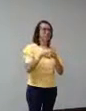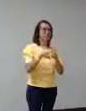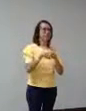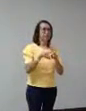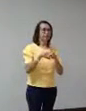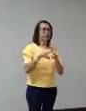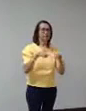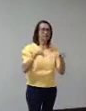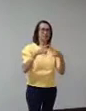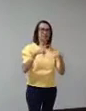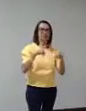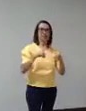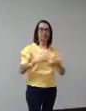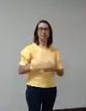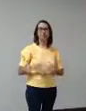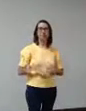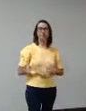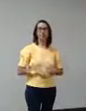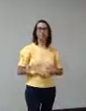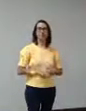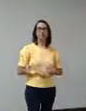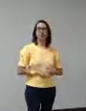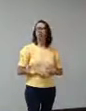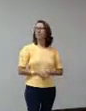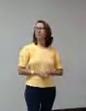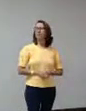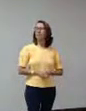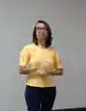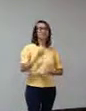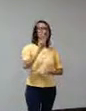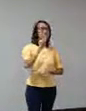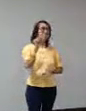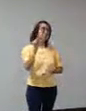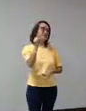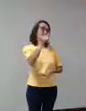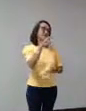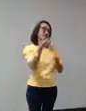e eu posso, para quem tiver interesse, posso falar mais da obra depois.